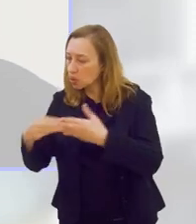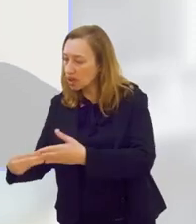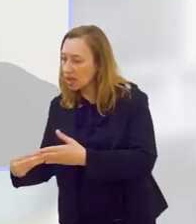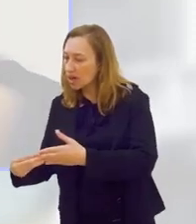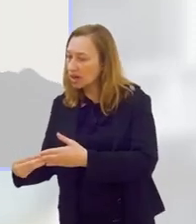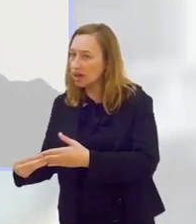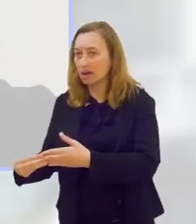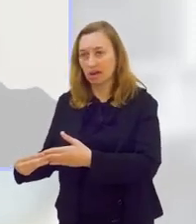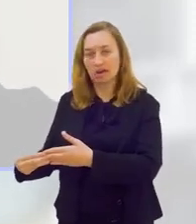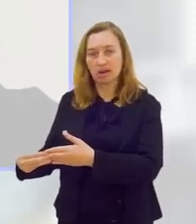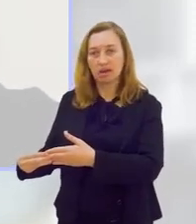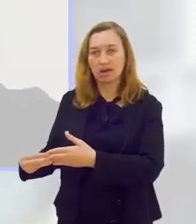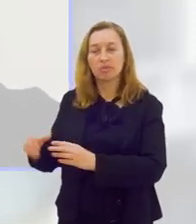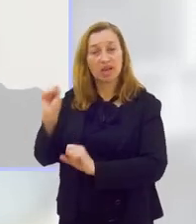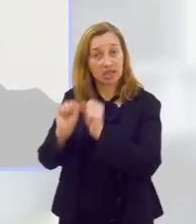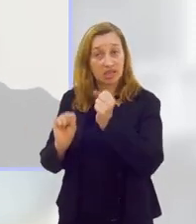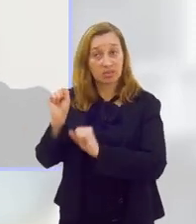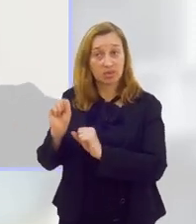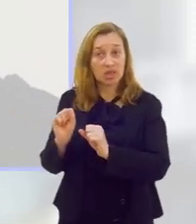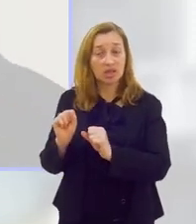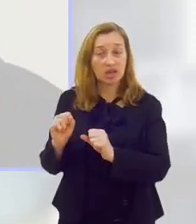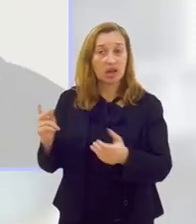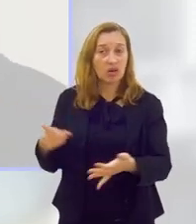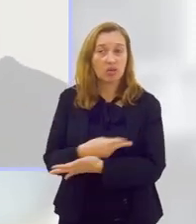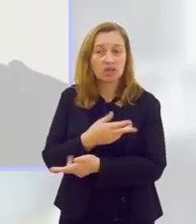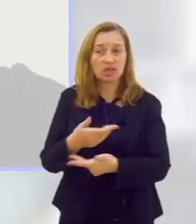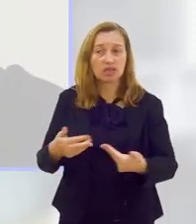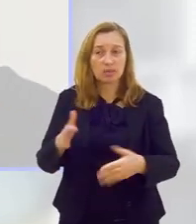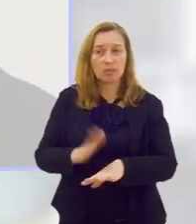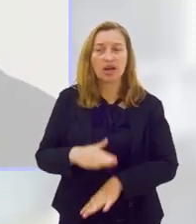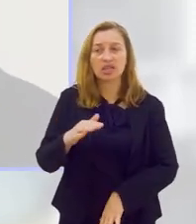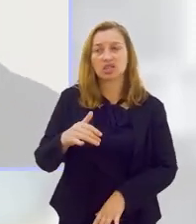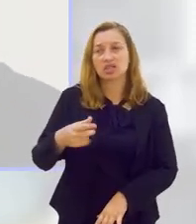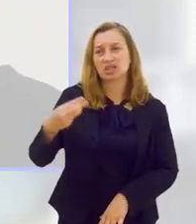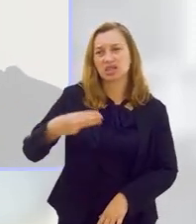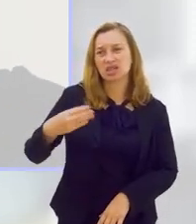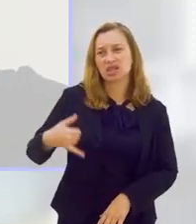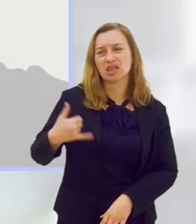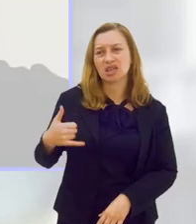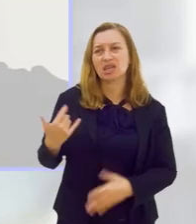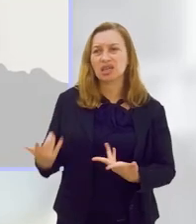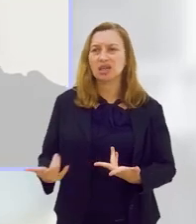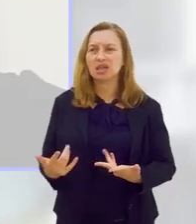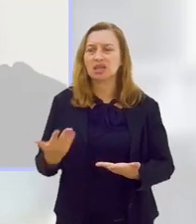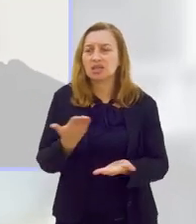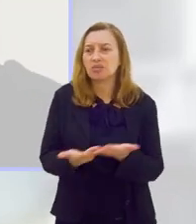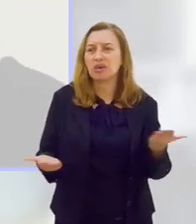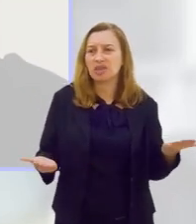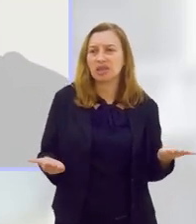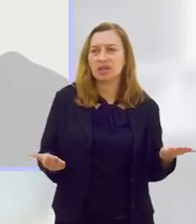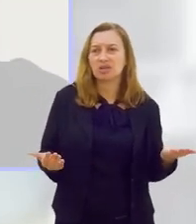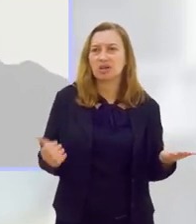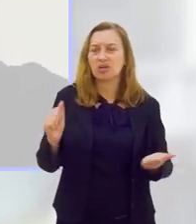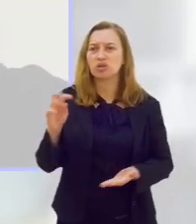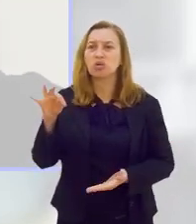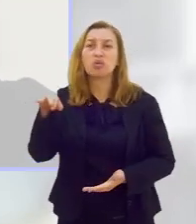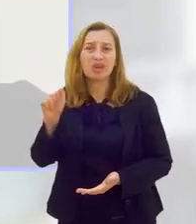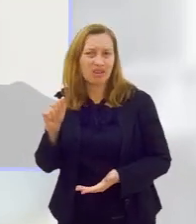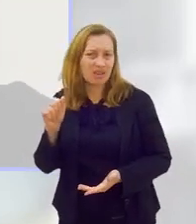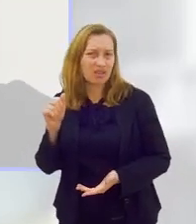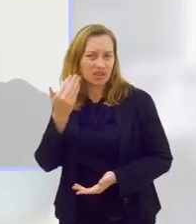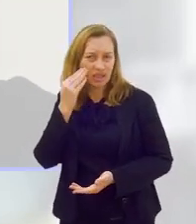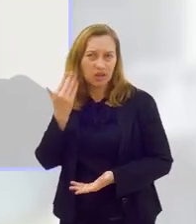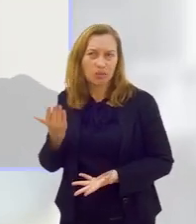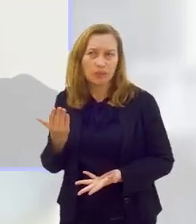para fora. porque uma das coisas que mais acontece na terceira idade é que nós perdemos autonomia,